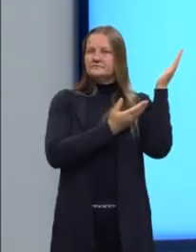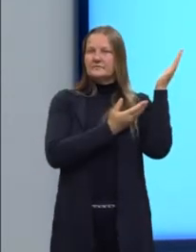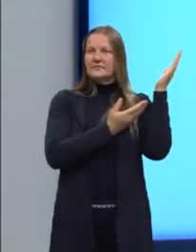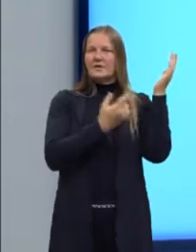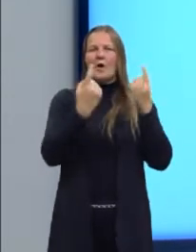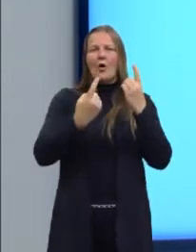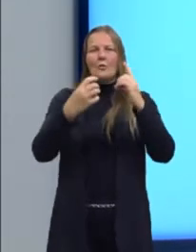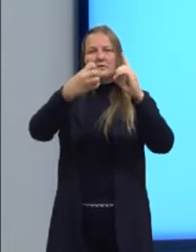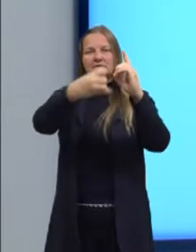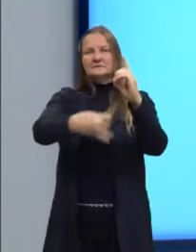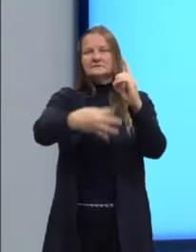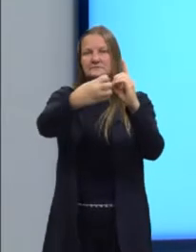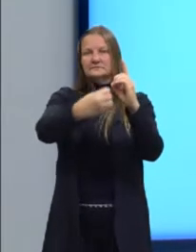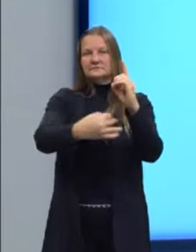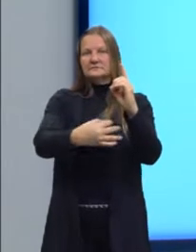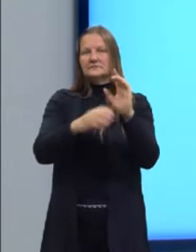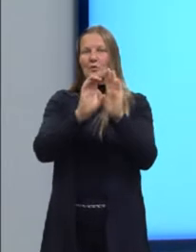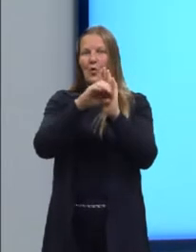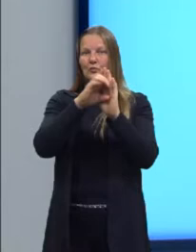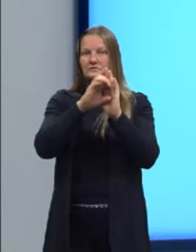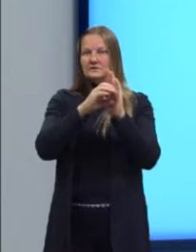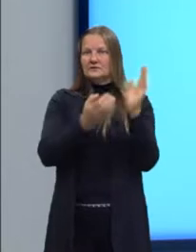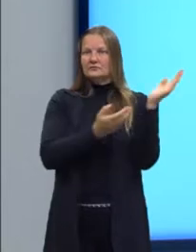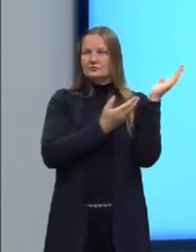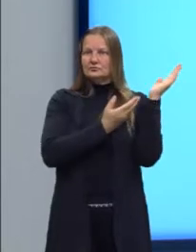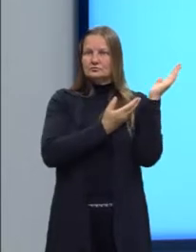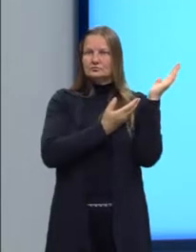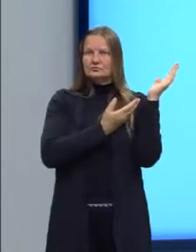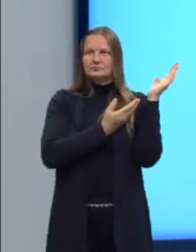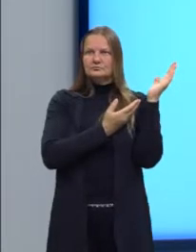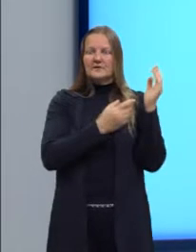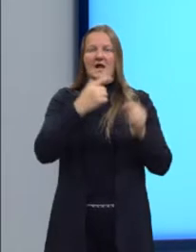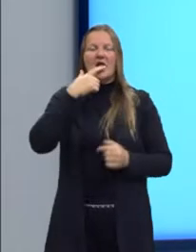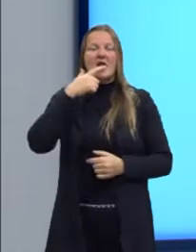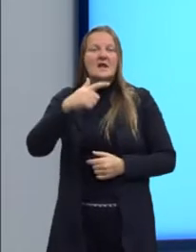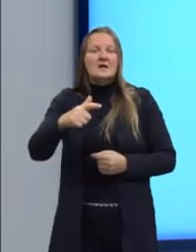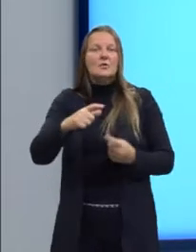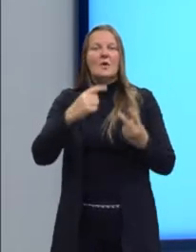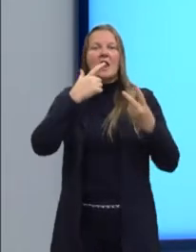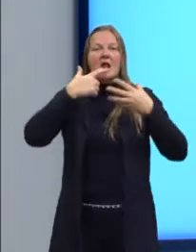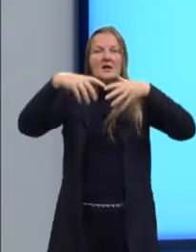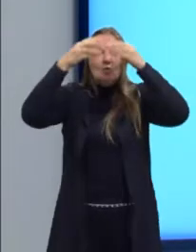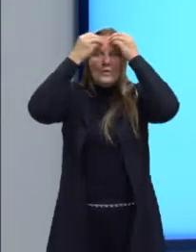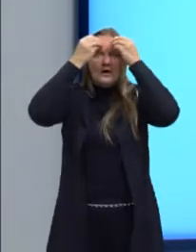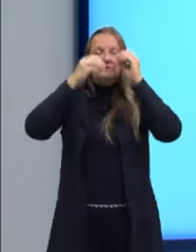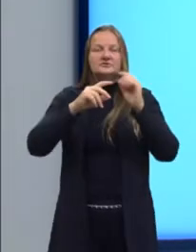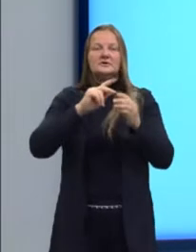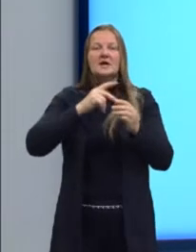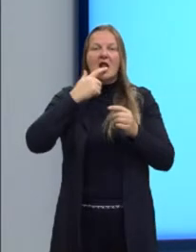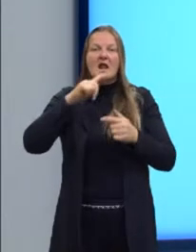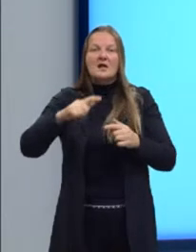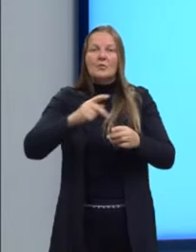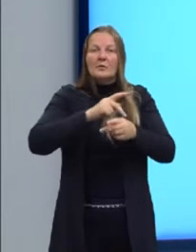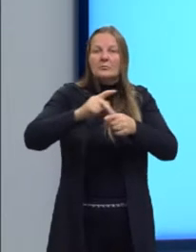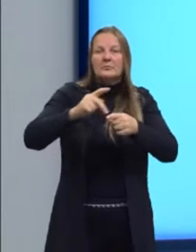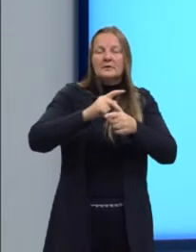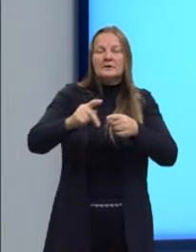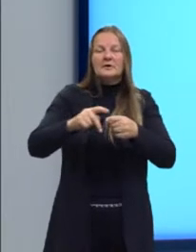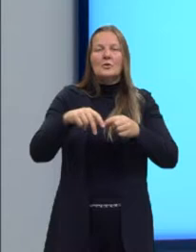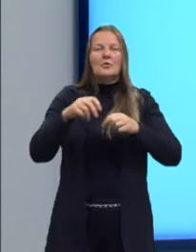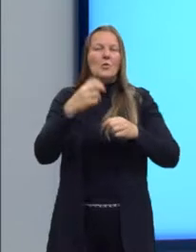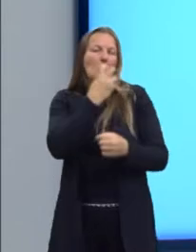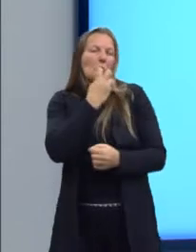breves sobre essas palavrinhas que a gente falou. Língua, linguagem, língua padrão, língua culta, língua coloquial,